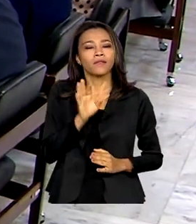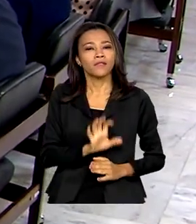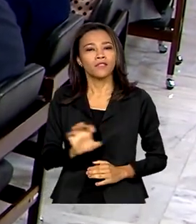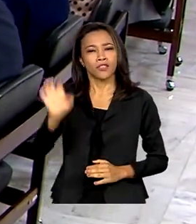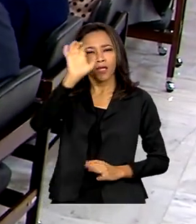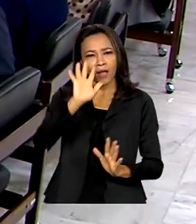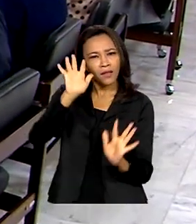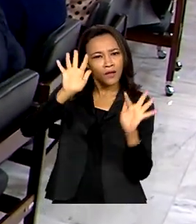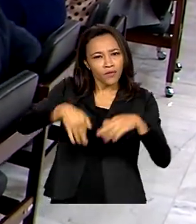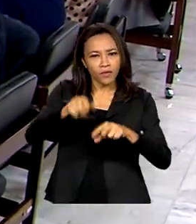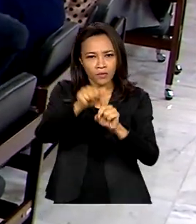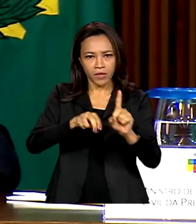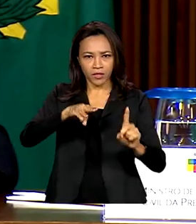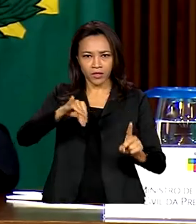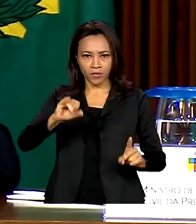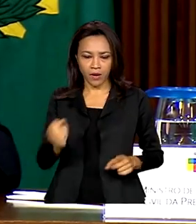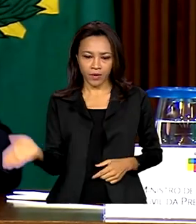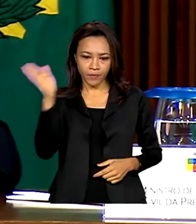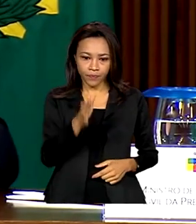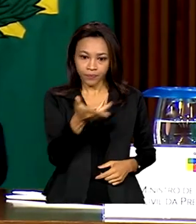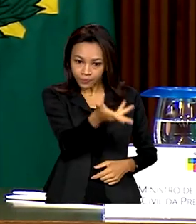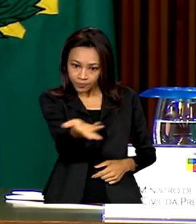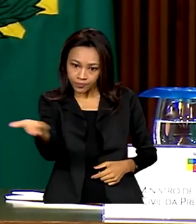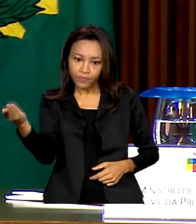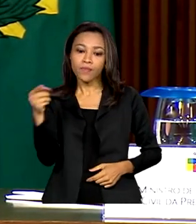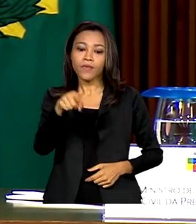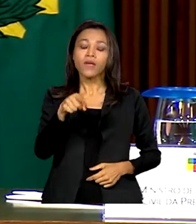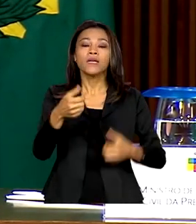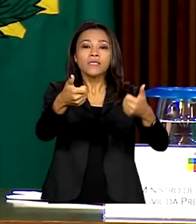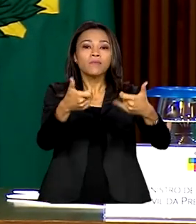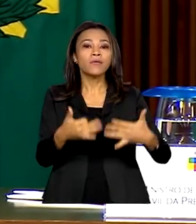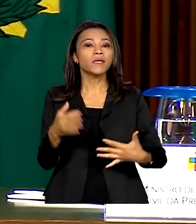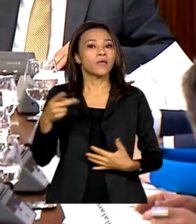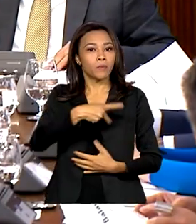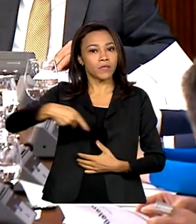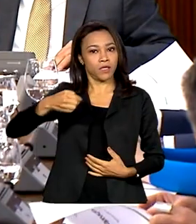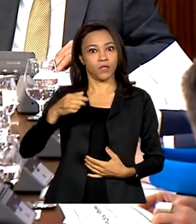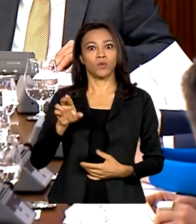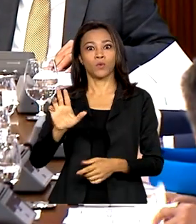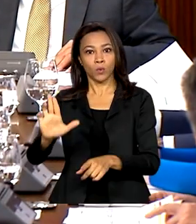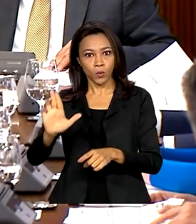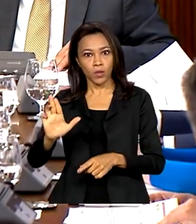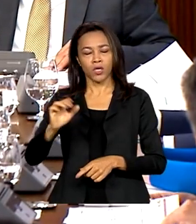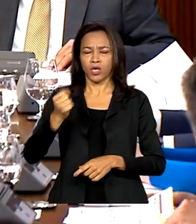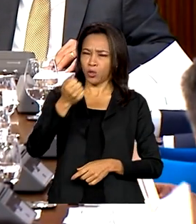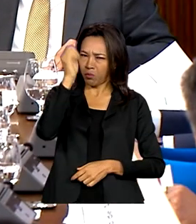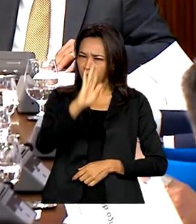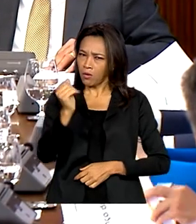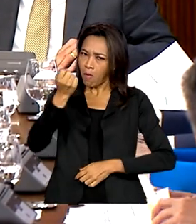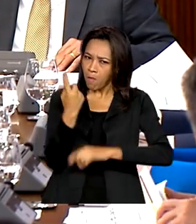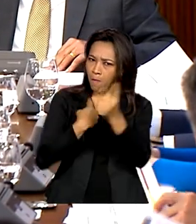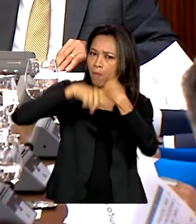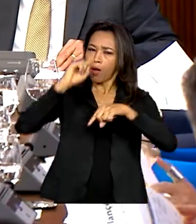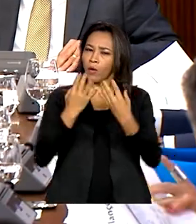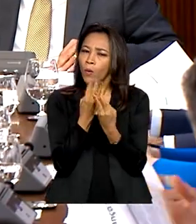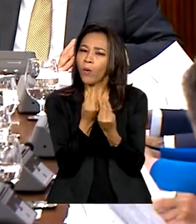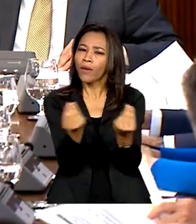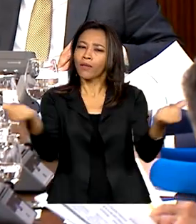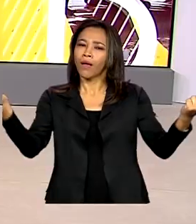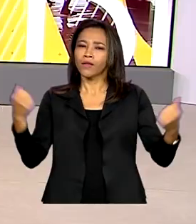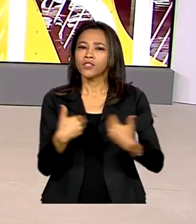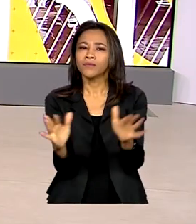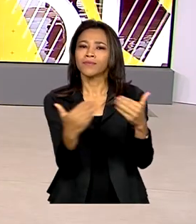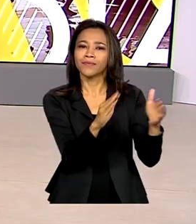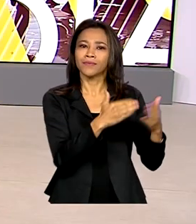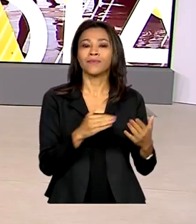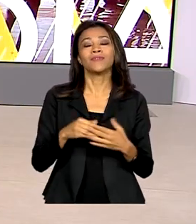ministros da área produtiva, presidente Lula afirma que o Brasil vai dar um salto de qualidade, voltar a crescer e gerar empregos.